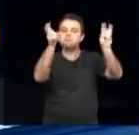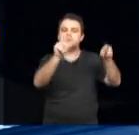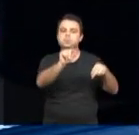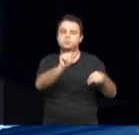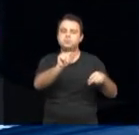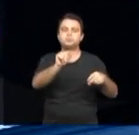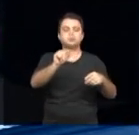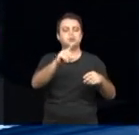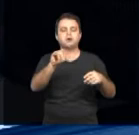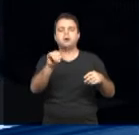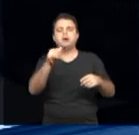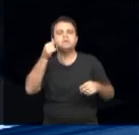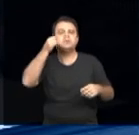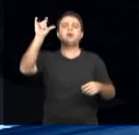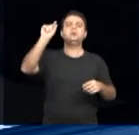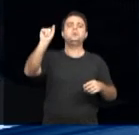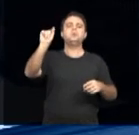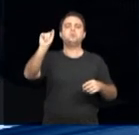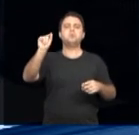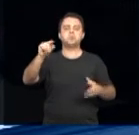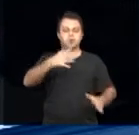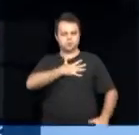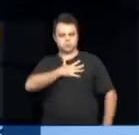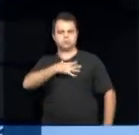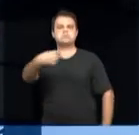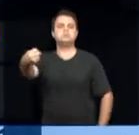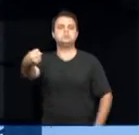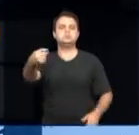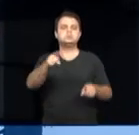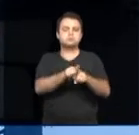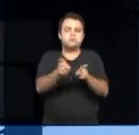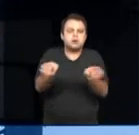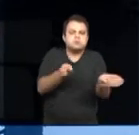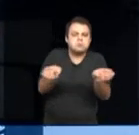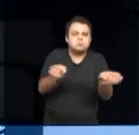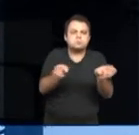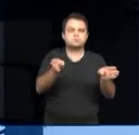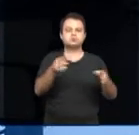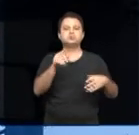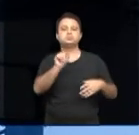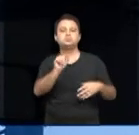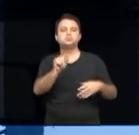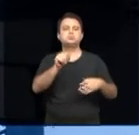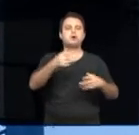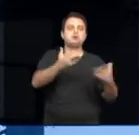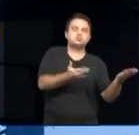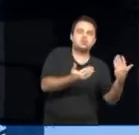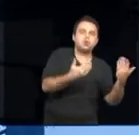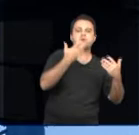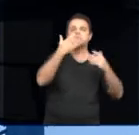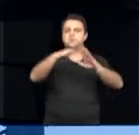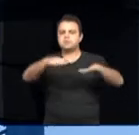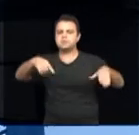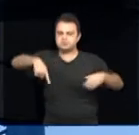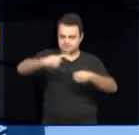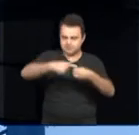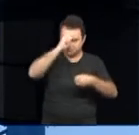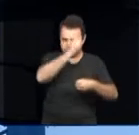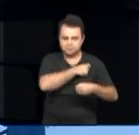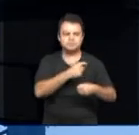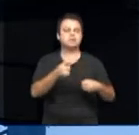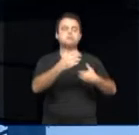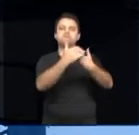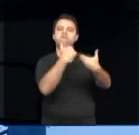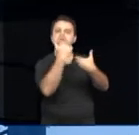Municipal de Prevenção ao Suicídio e de Promoção do Direito ao Acesso à Saúde Mental entre jovens e adolescentes do